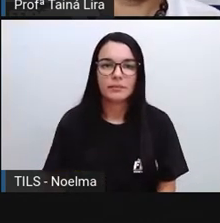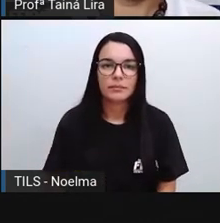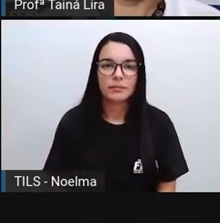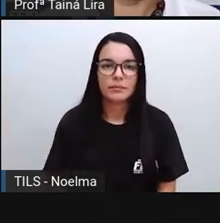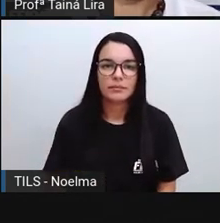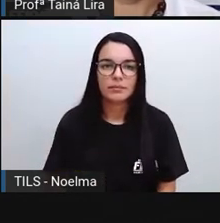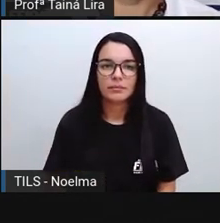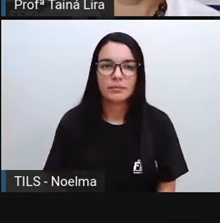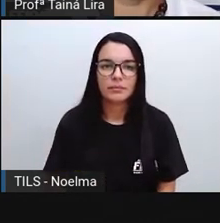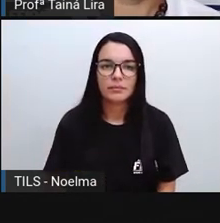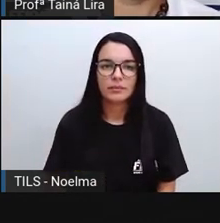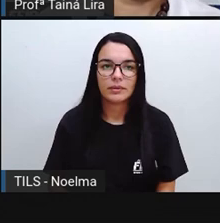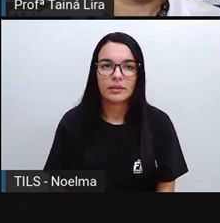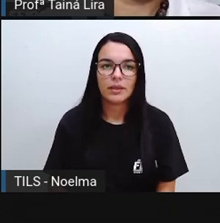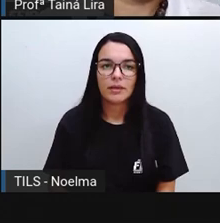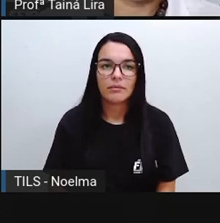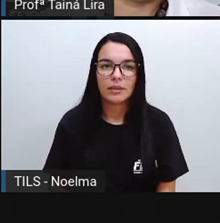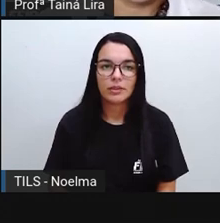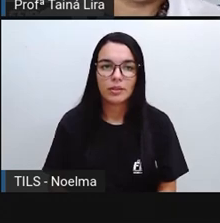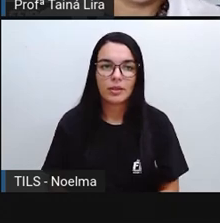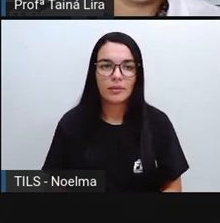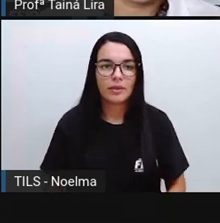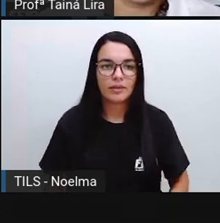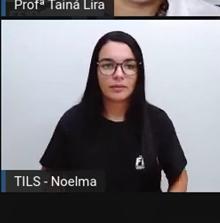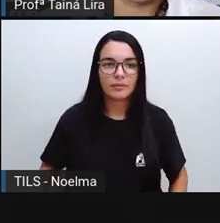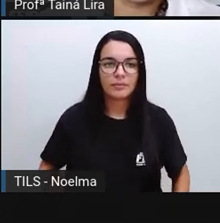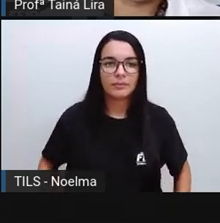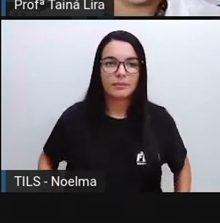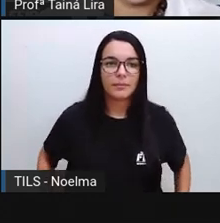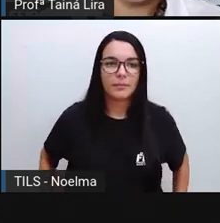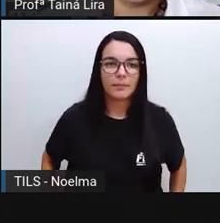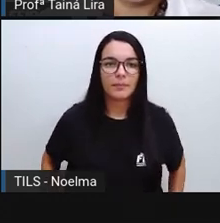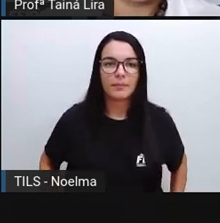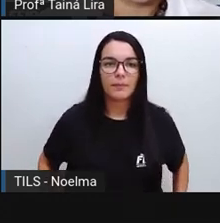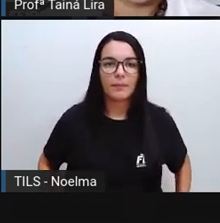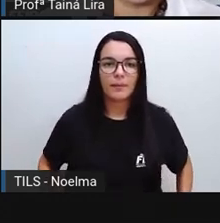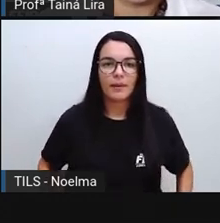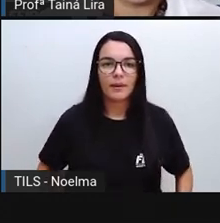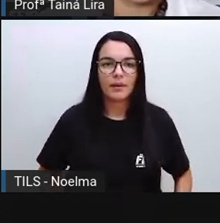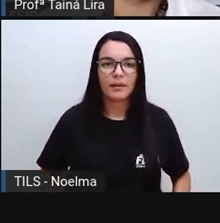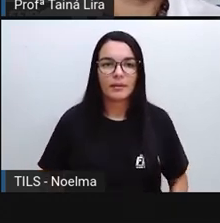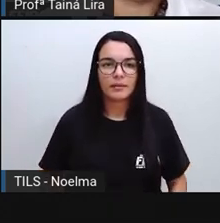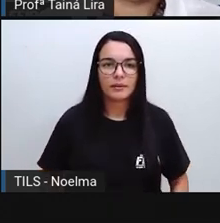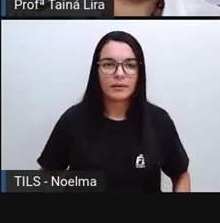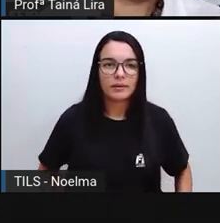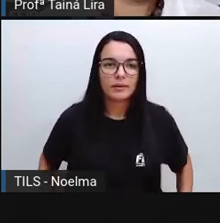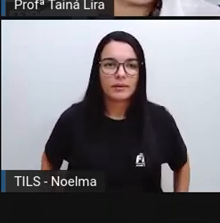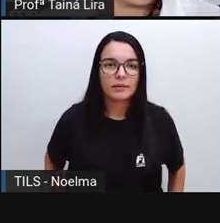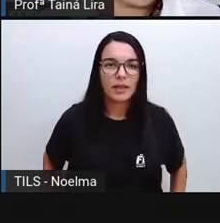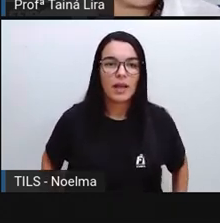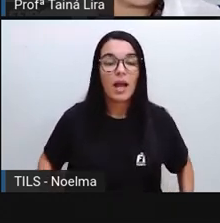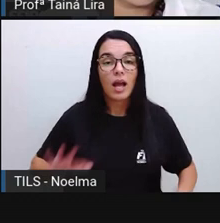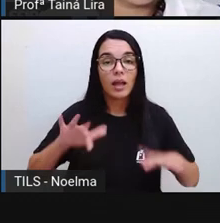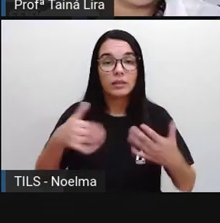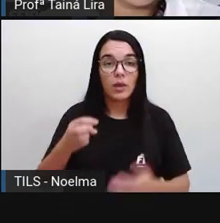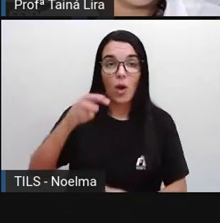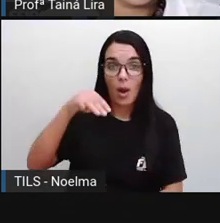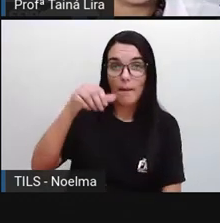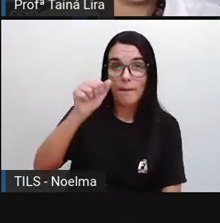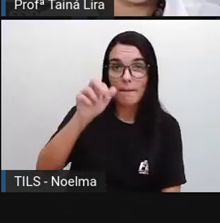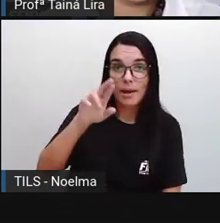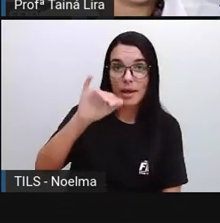Bom, Mariana estuda Karatê pela manhã, tá? Mariana estuda pela manhã.